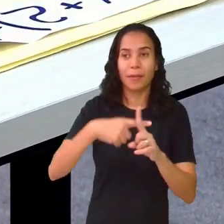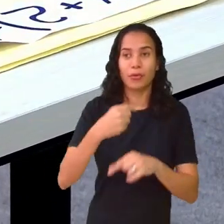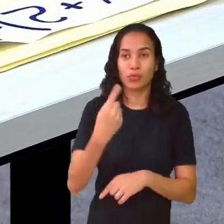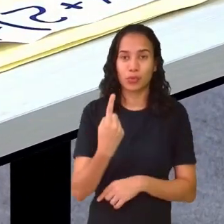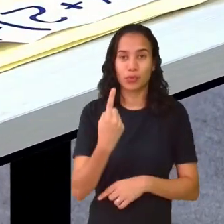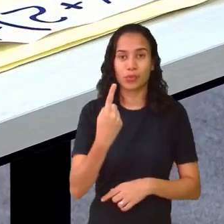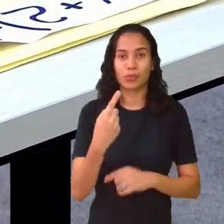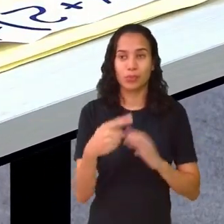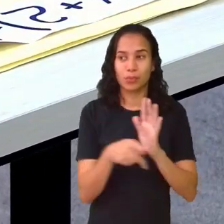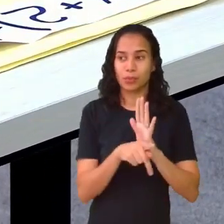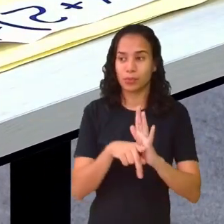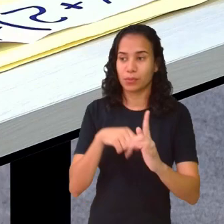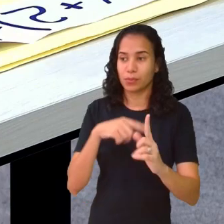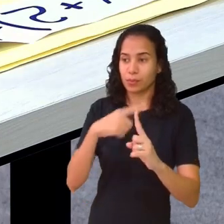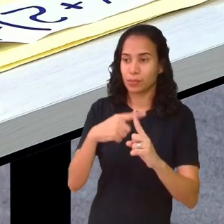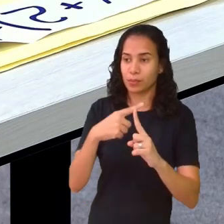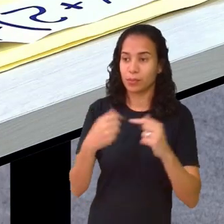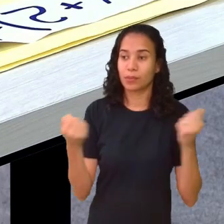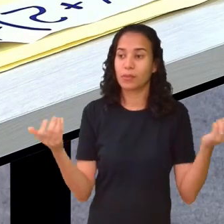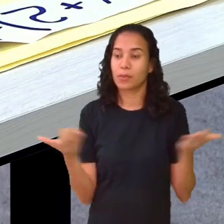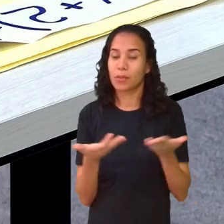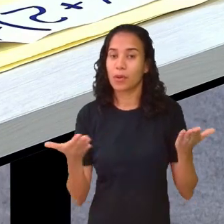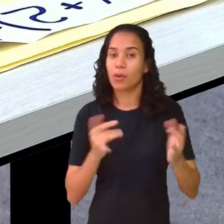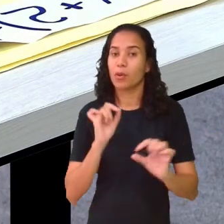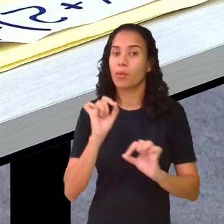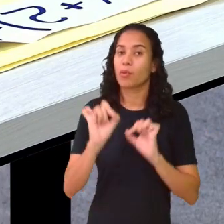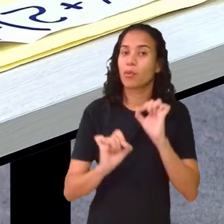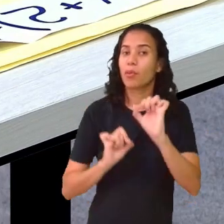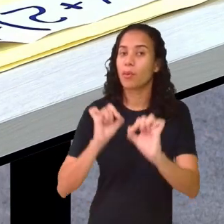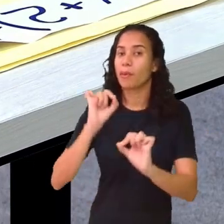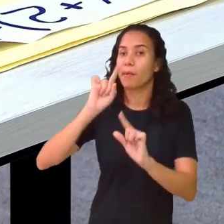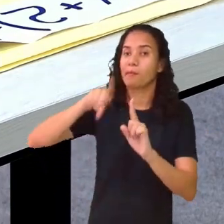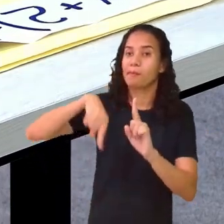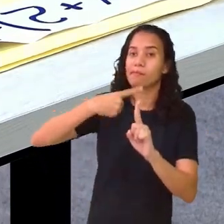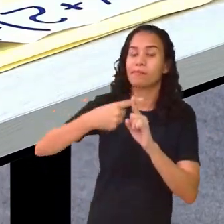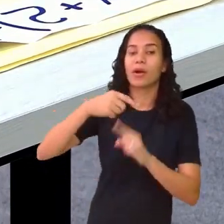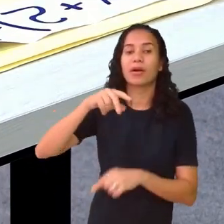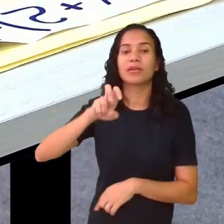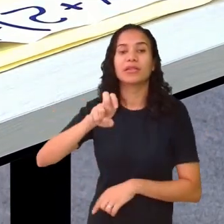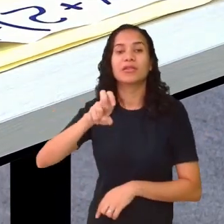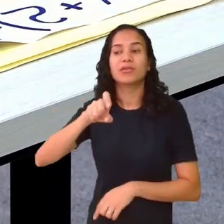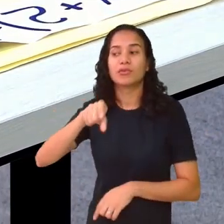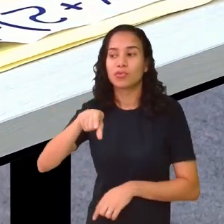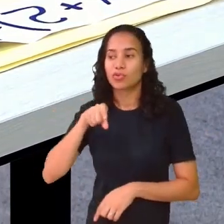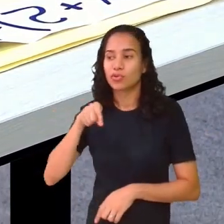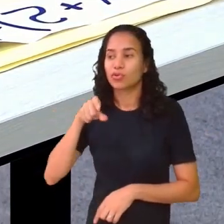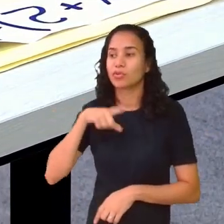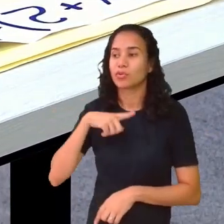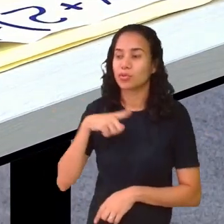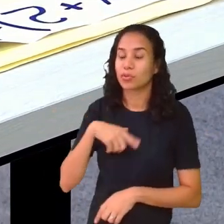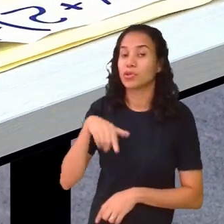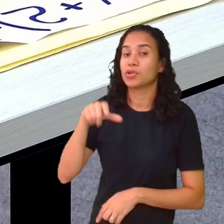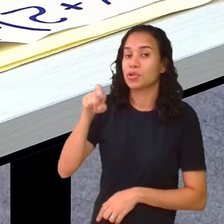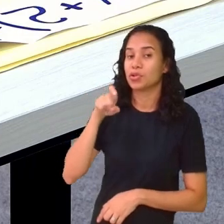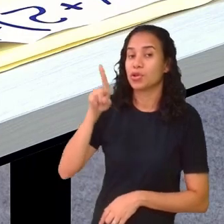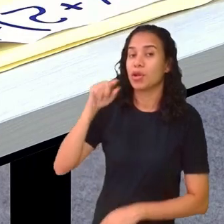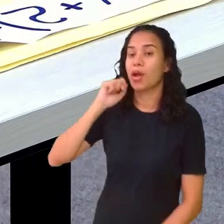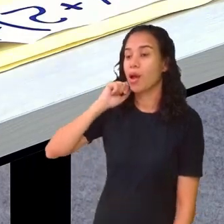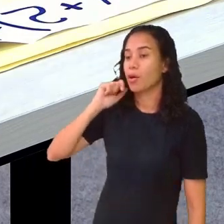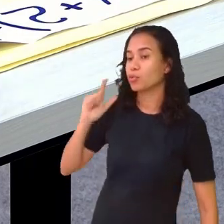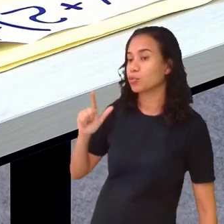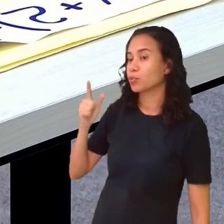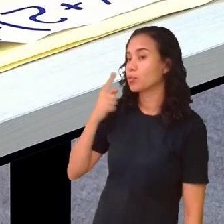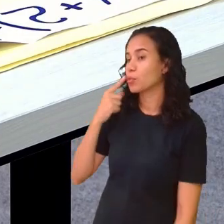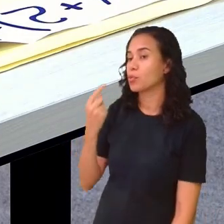positivo. E agora? Mais 5X. Vou pegar meu X, que é o azul,